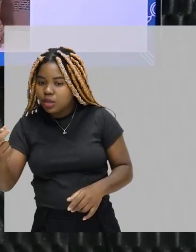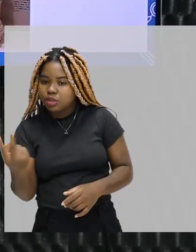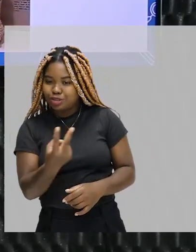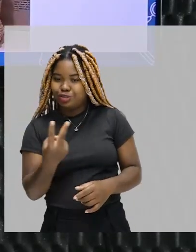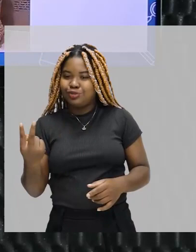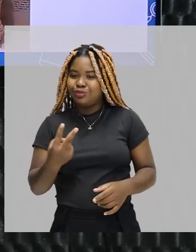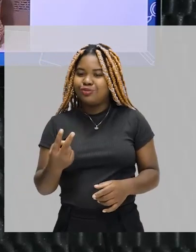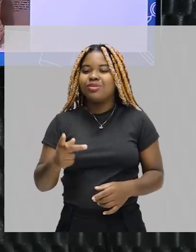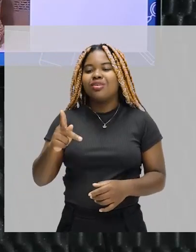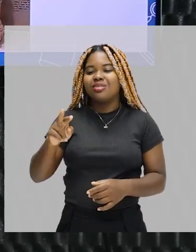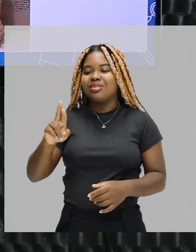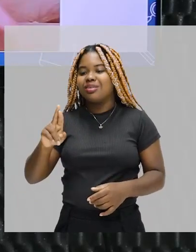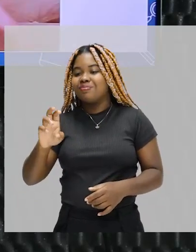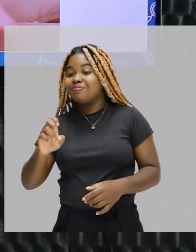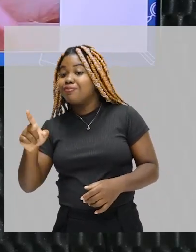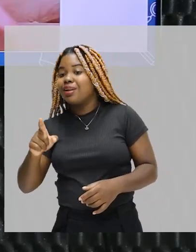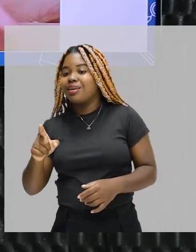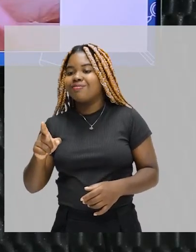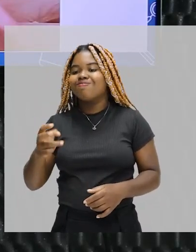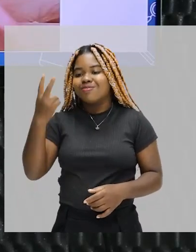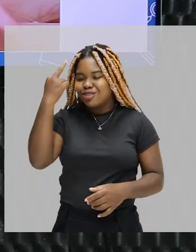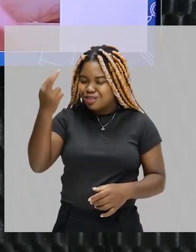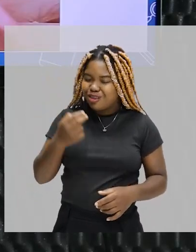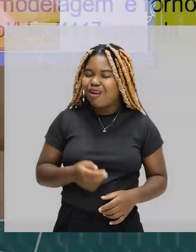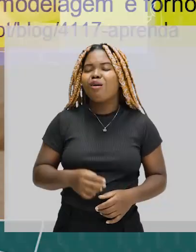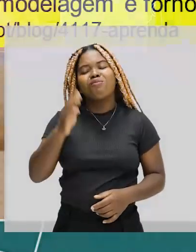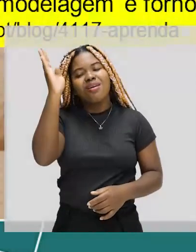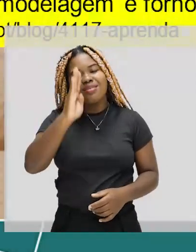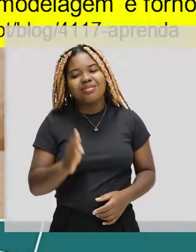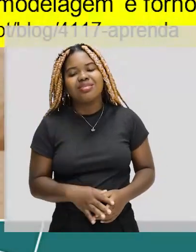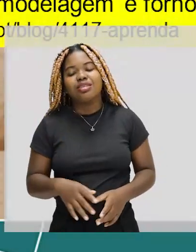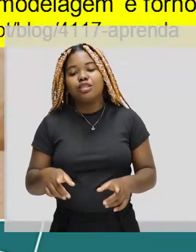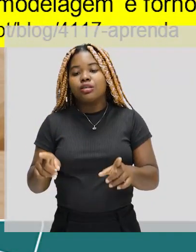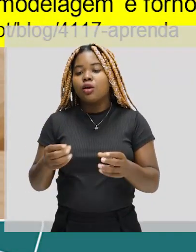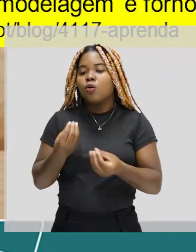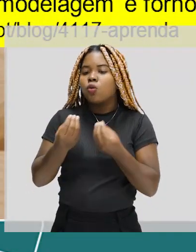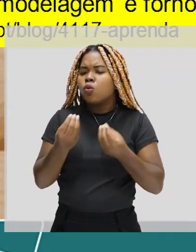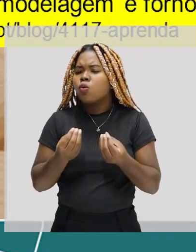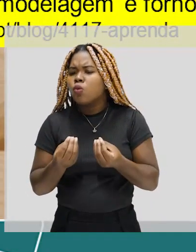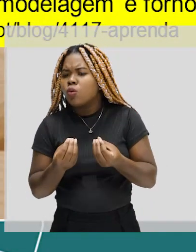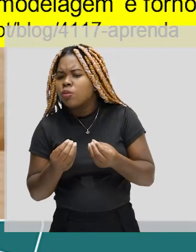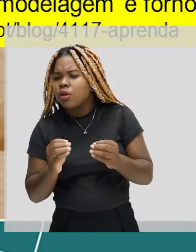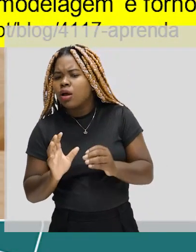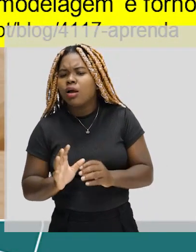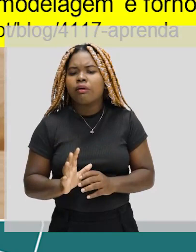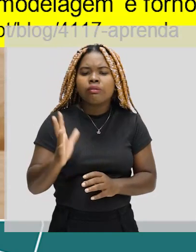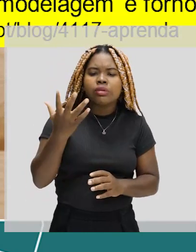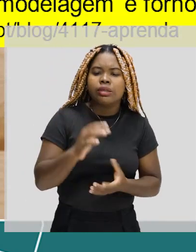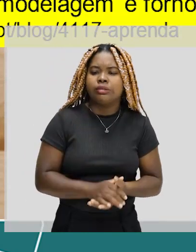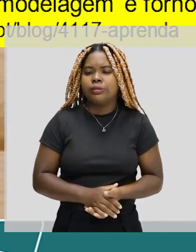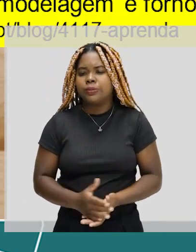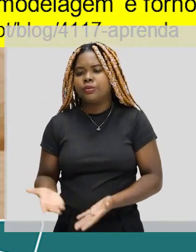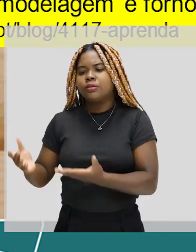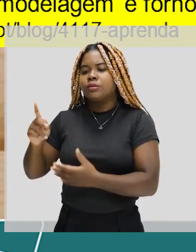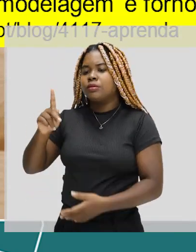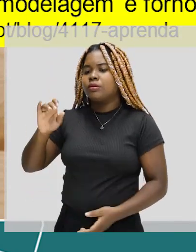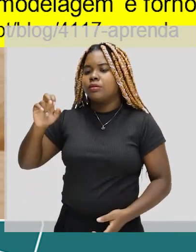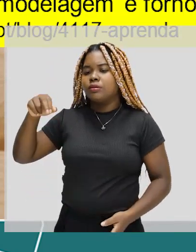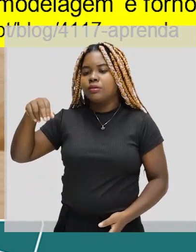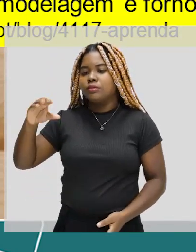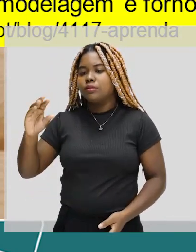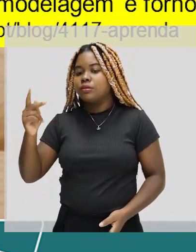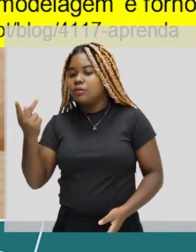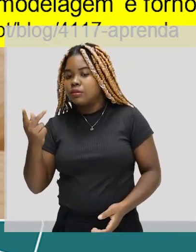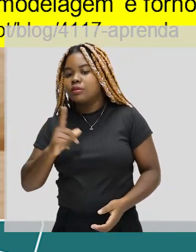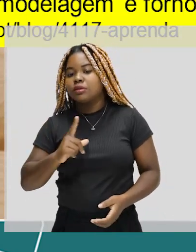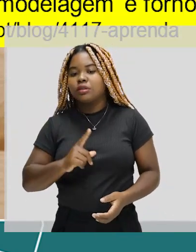na nossa pré-história brasileira. As técnicas para cerâmica. A técnica PINCH. O que é a técnica PINCH? É aquela onde você tem